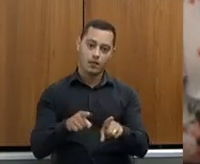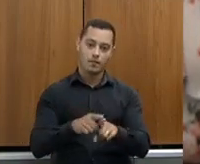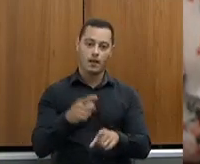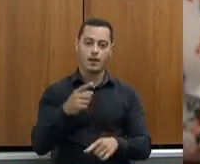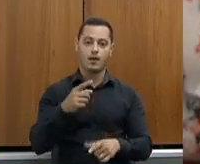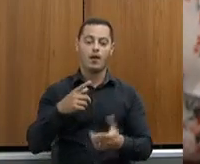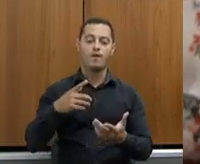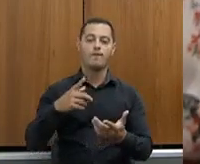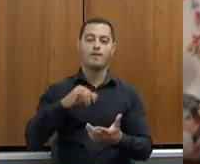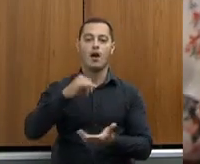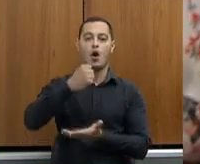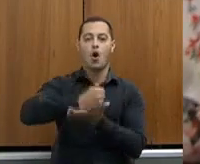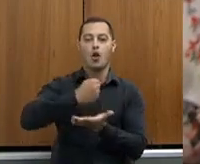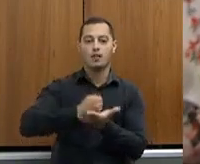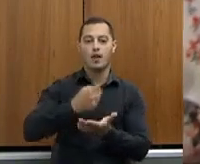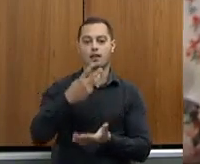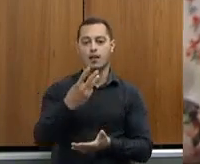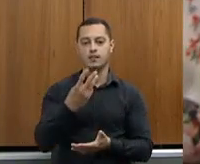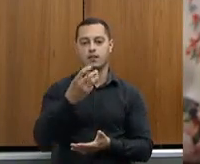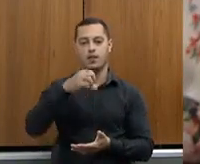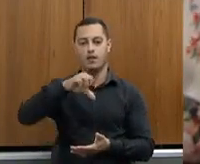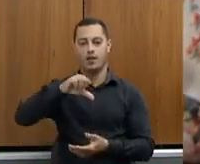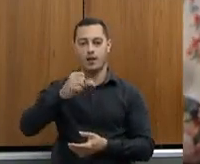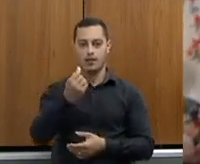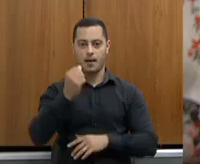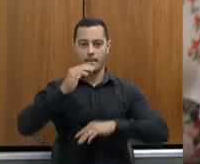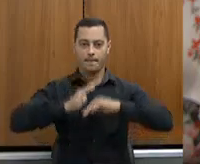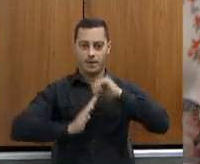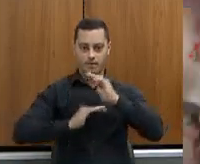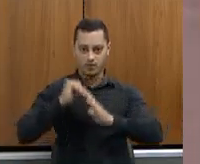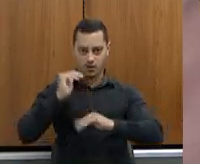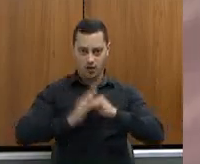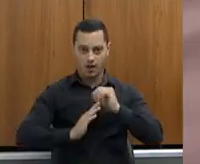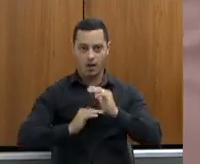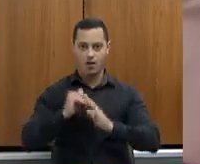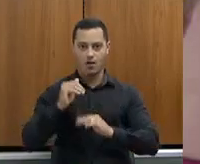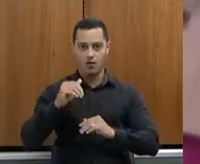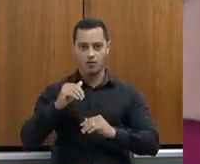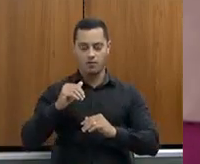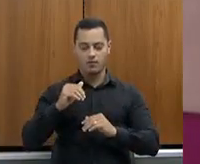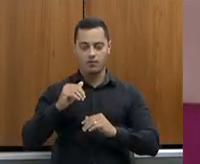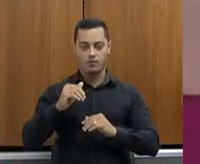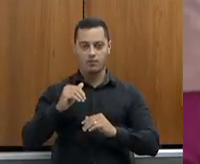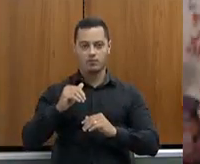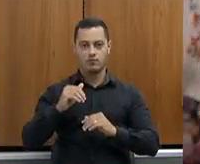profissionais no ano de 2020 e 2023. Isso é uma conquista. Eu vou tomar só um golinho de água.